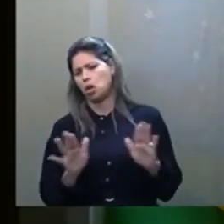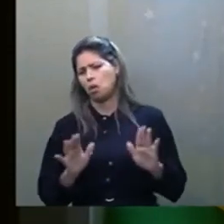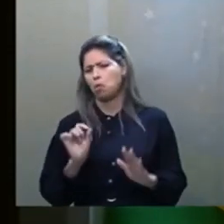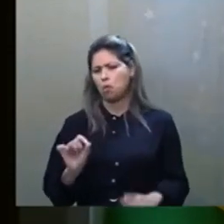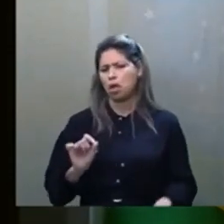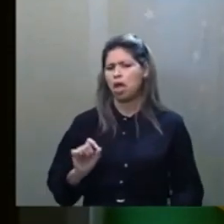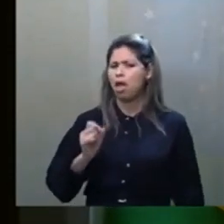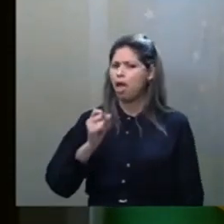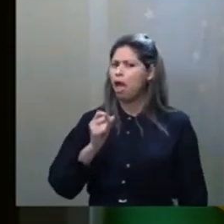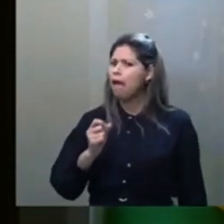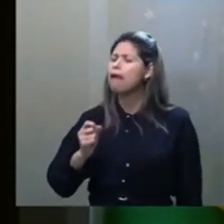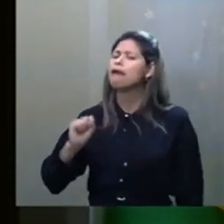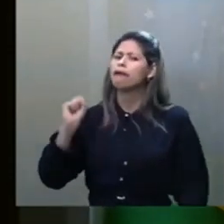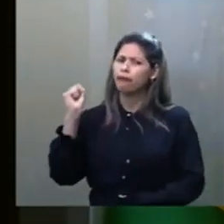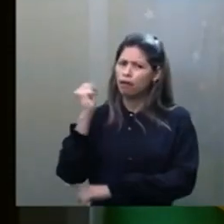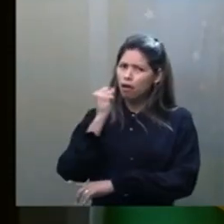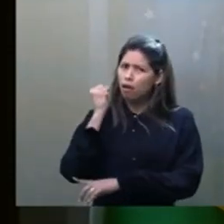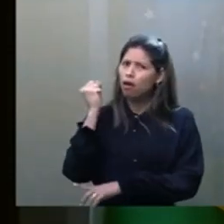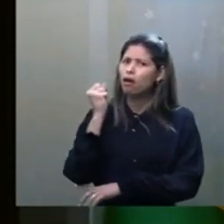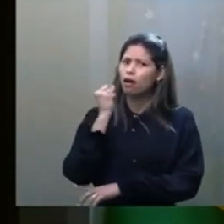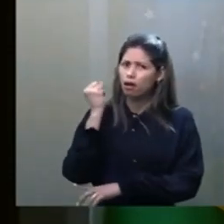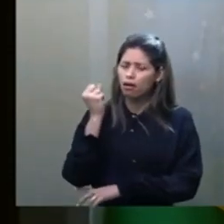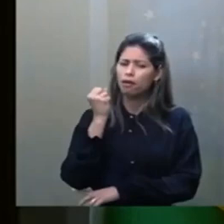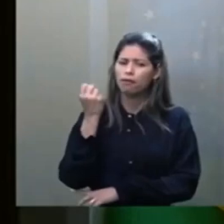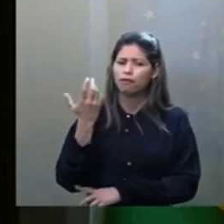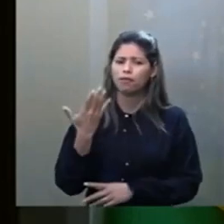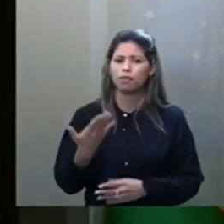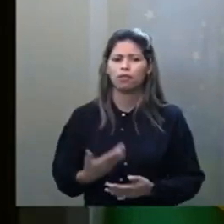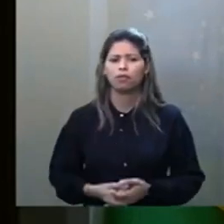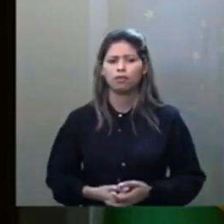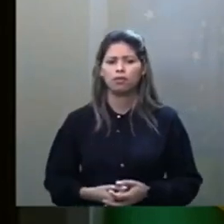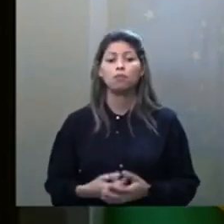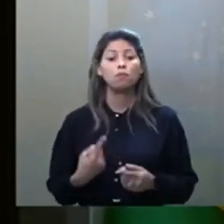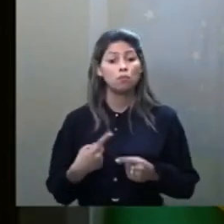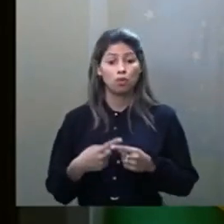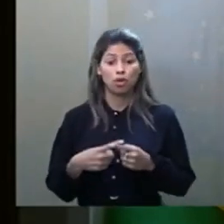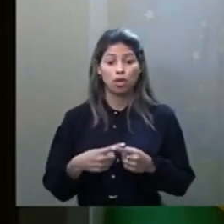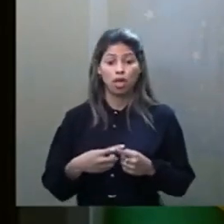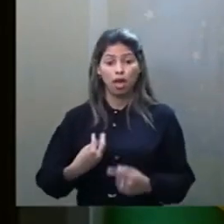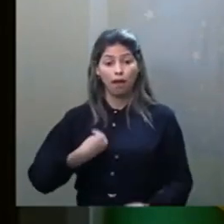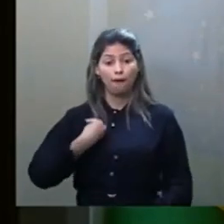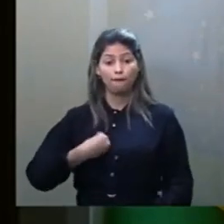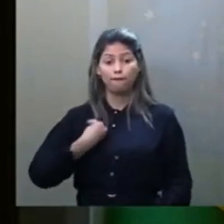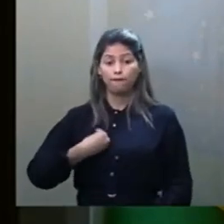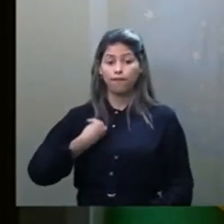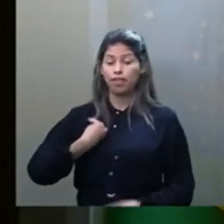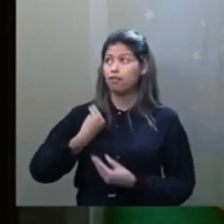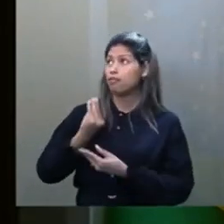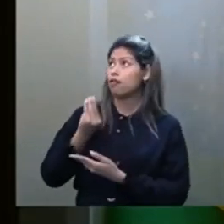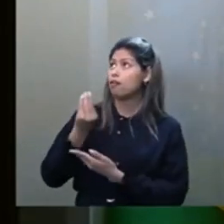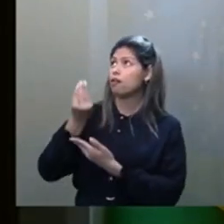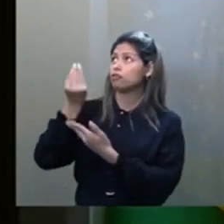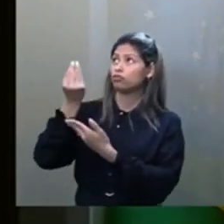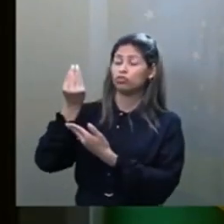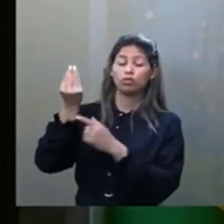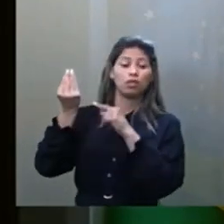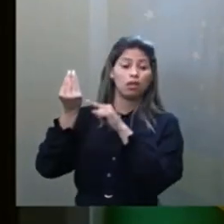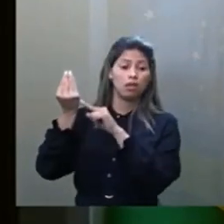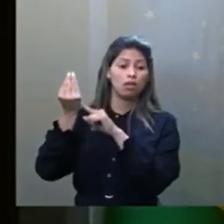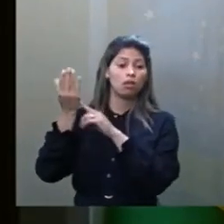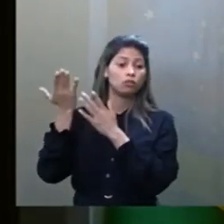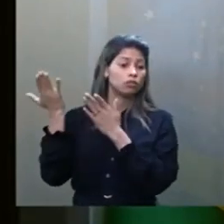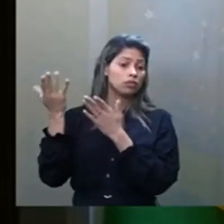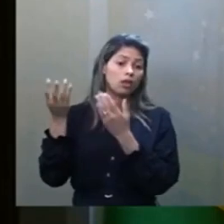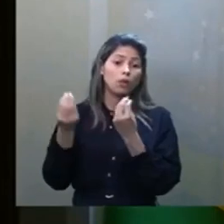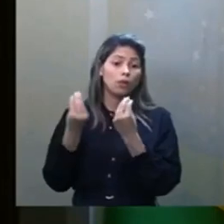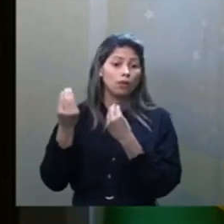muito grave. Perante a providência divina, porque a vida não nos pertence. Se as criaturas têm necessidade do